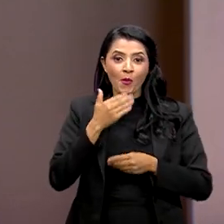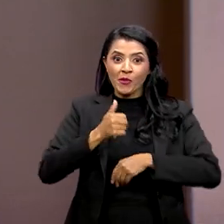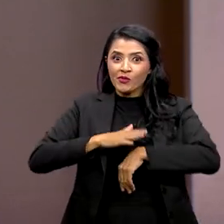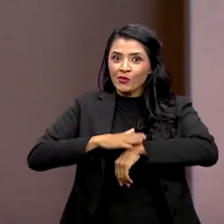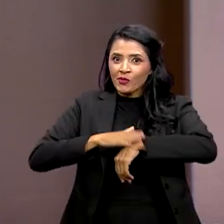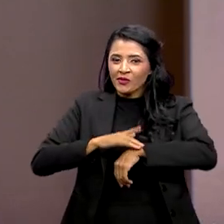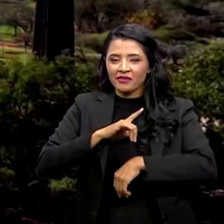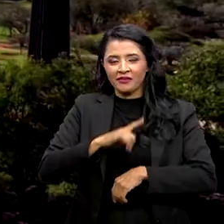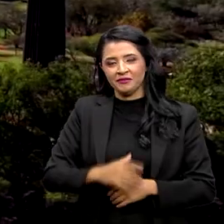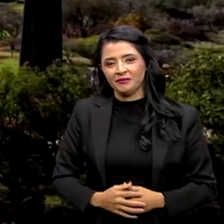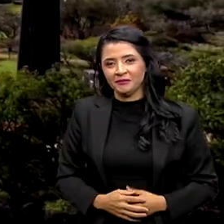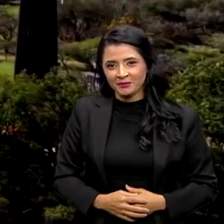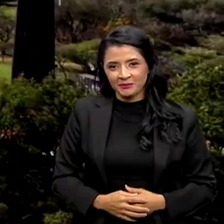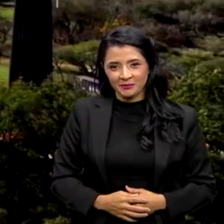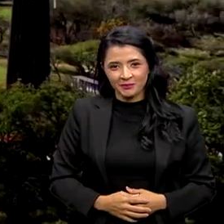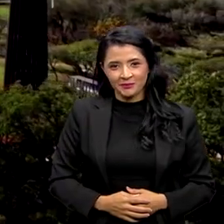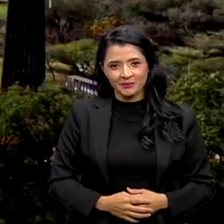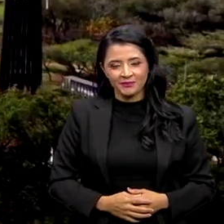momentos.